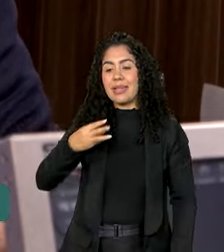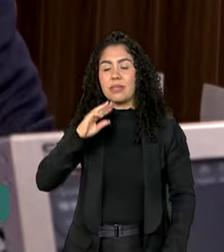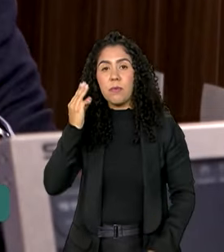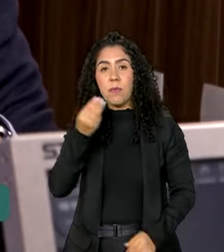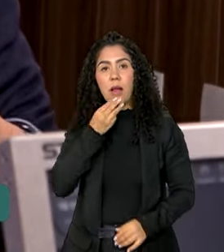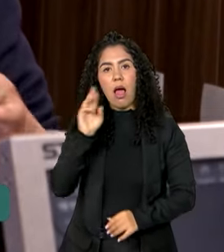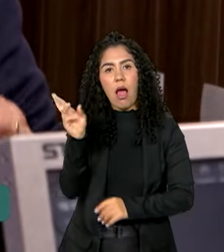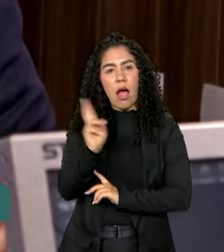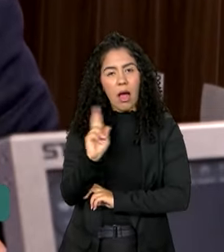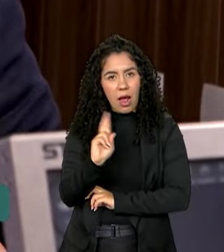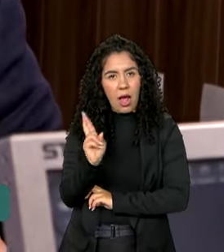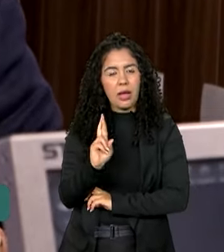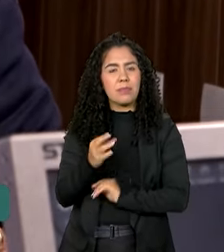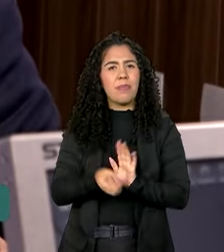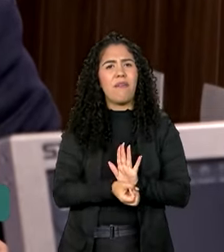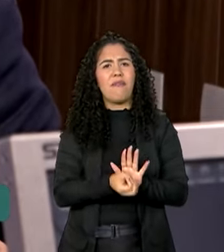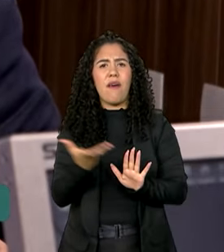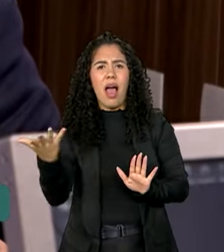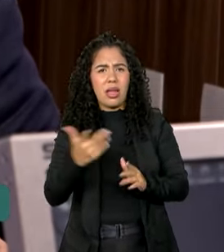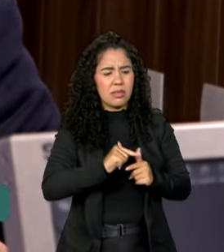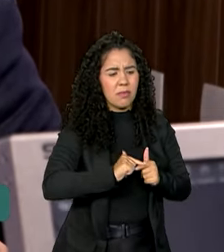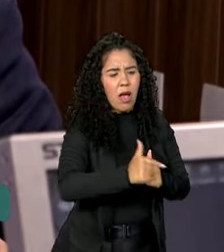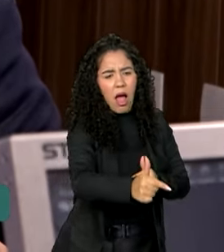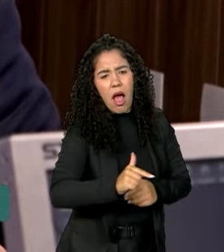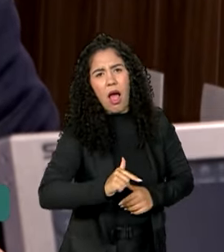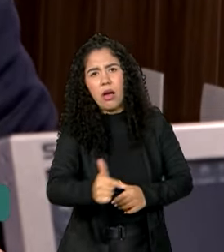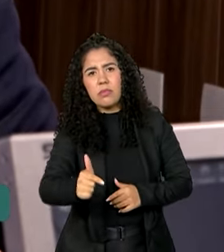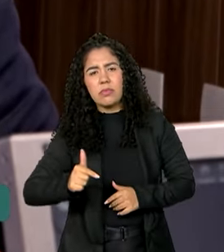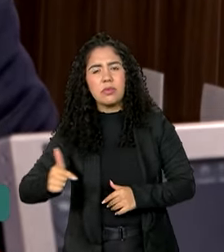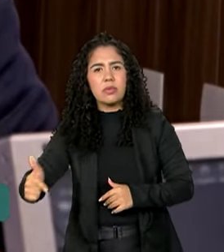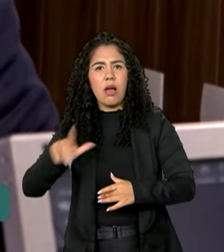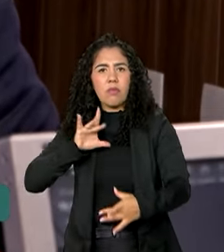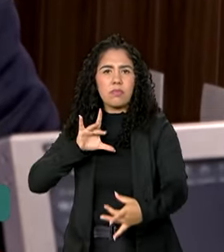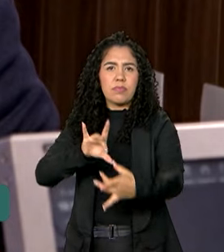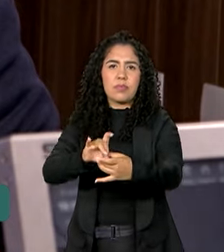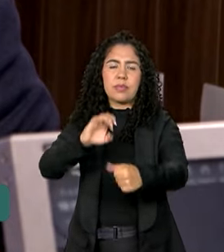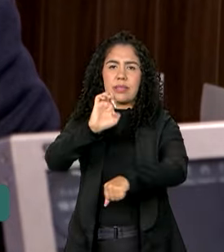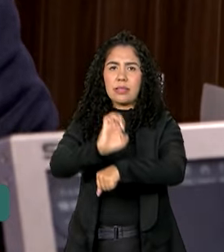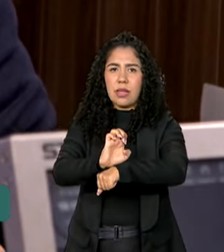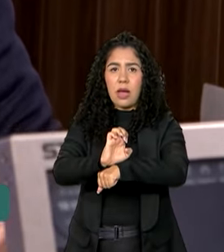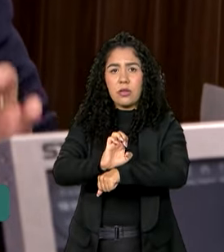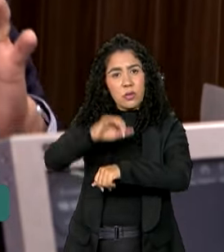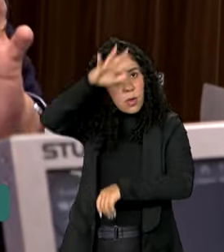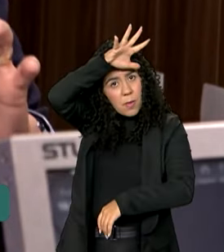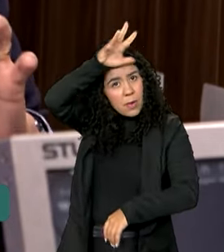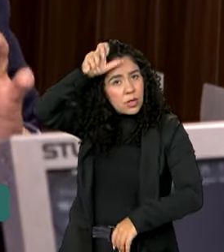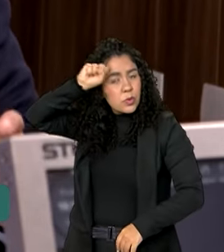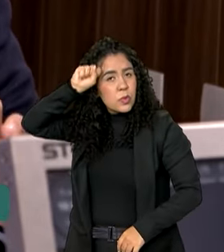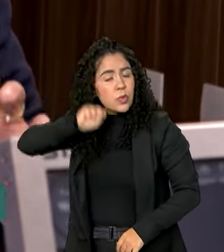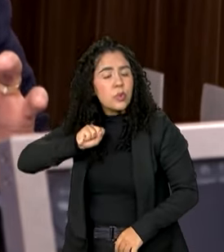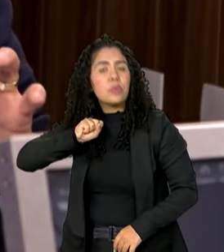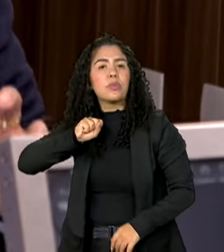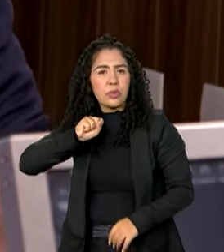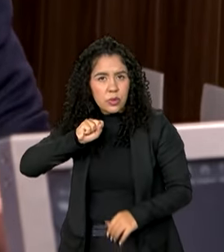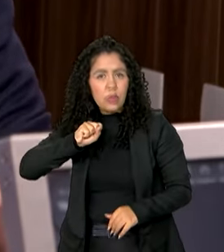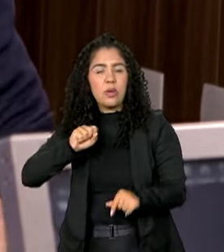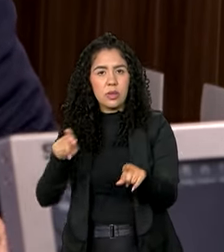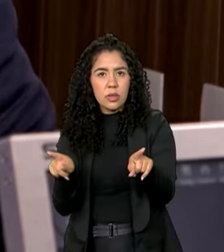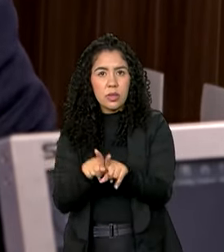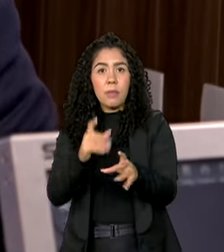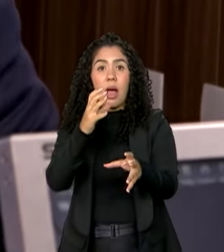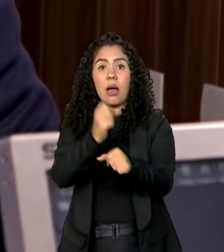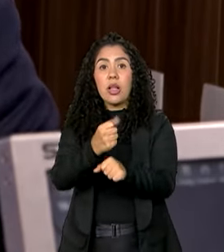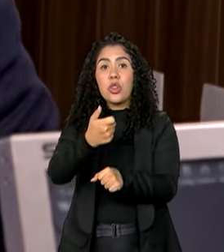para uma série de atividades em parceria com o governo do estado do Mato Grosso do Sul, para atender, sobretudo, os 12